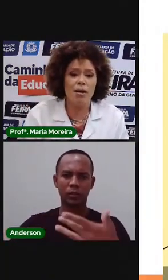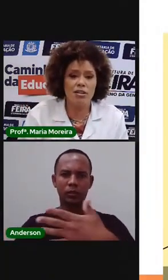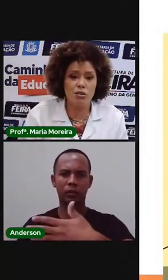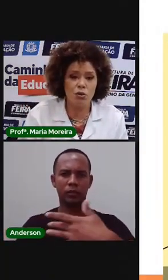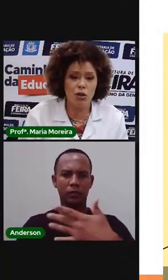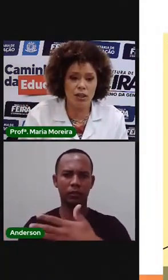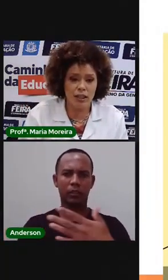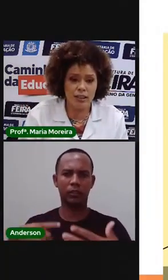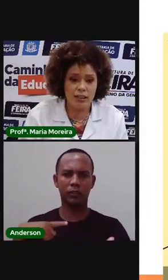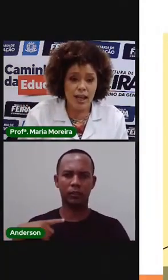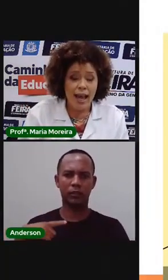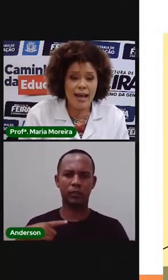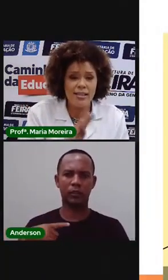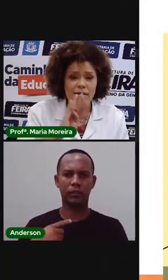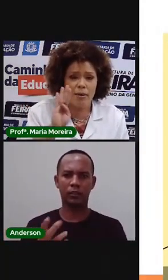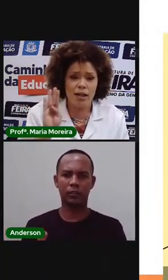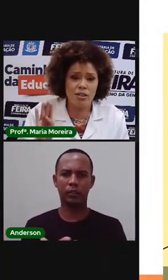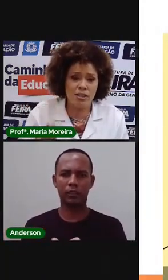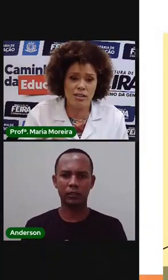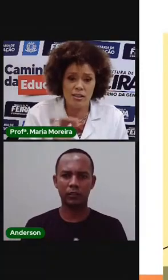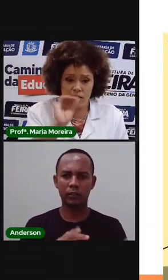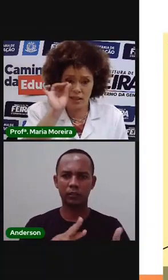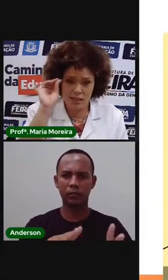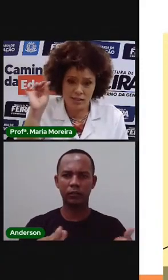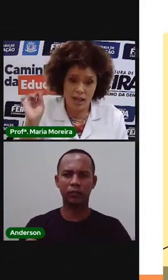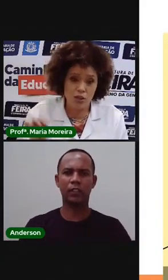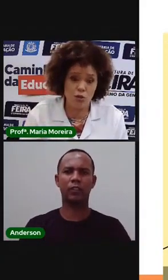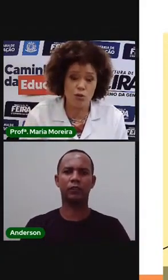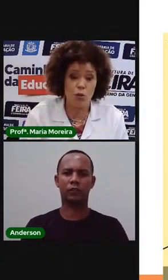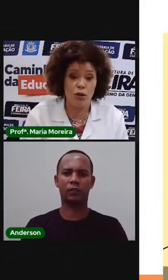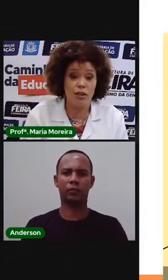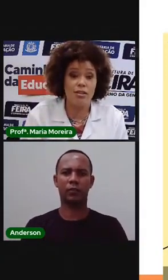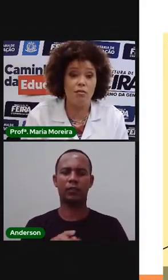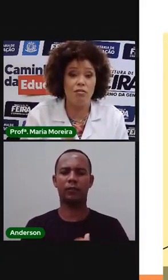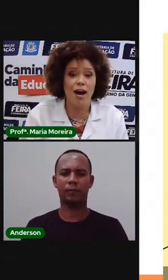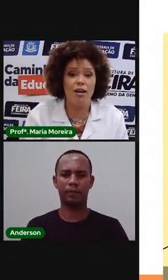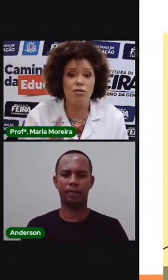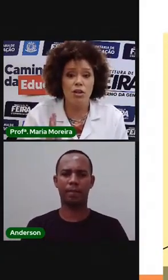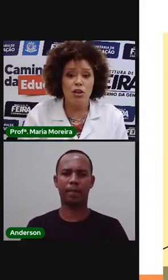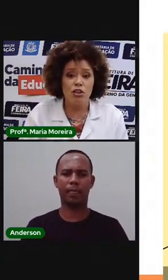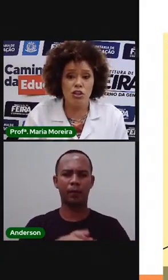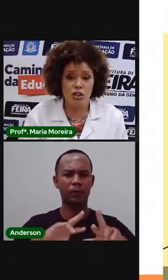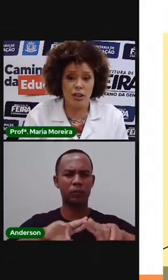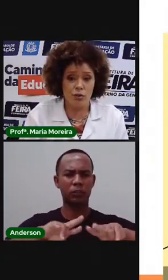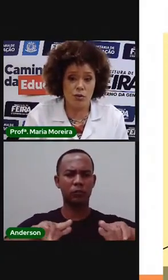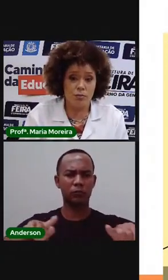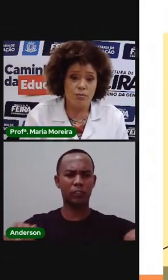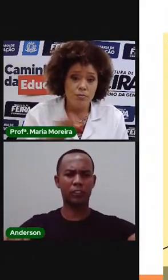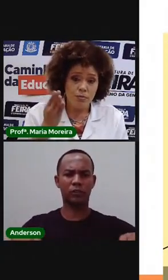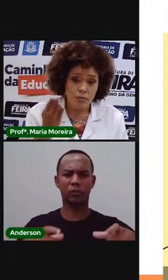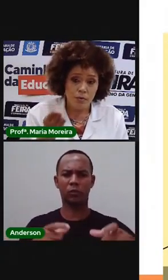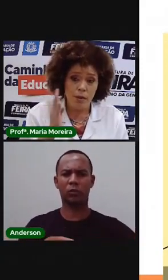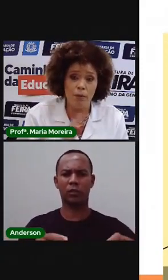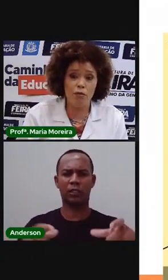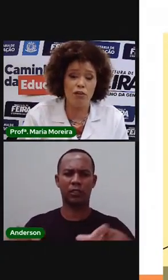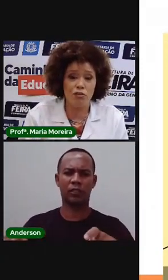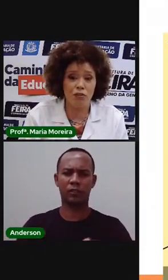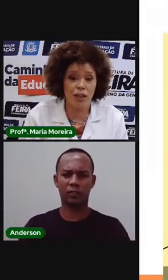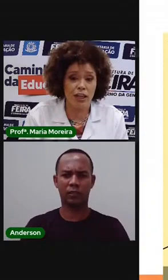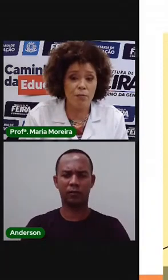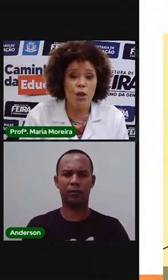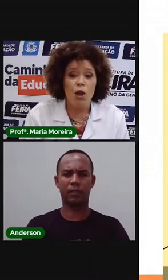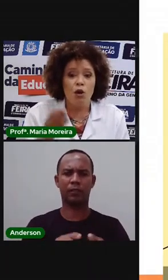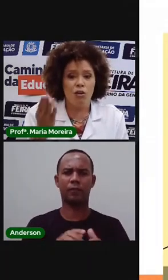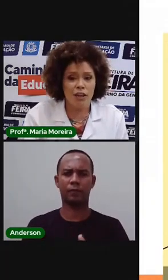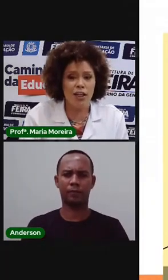várias imagens coloridas. Essas imagens, essas regiões coloridas são vários distritos. Bom fim